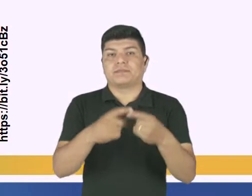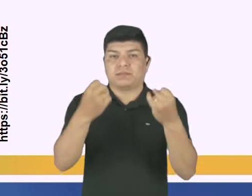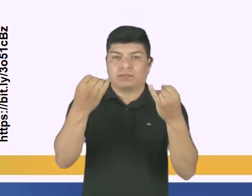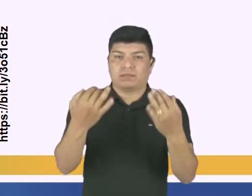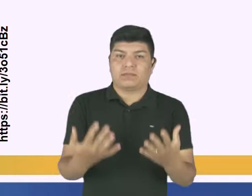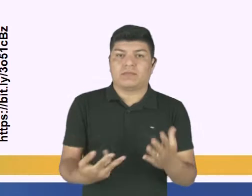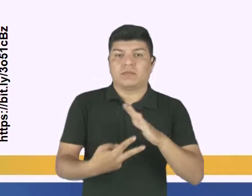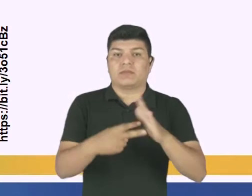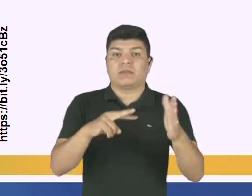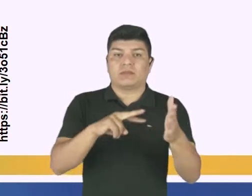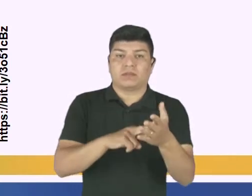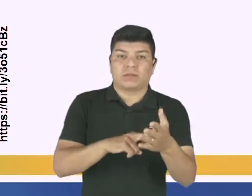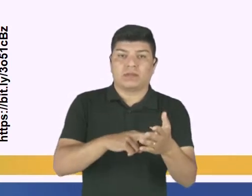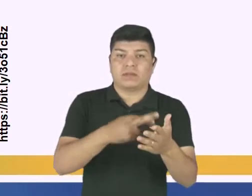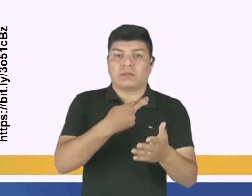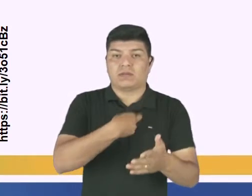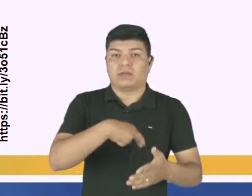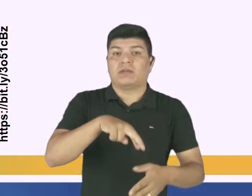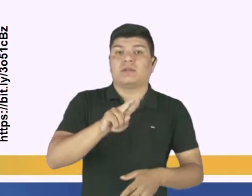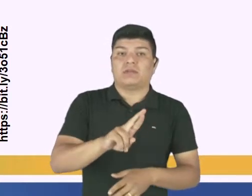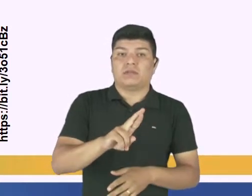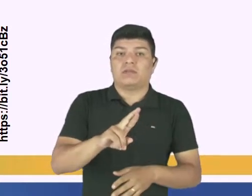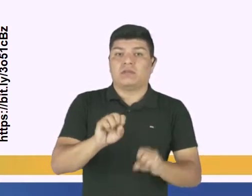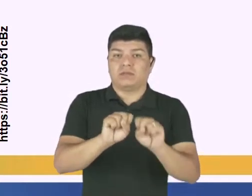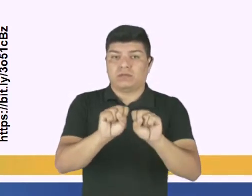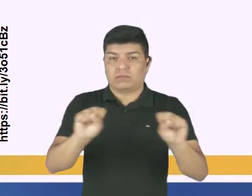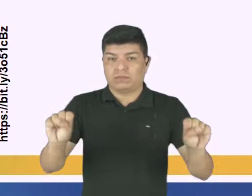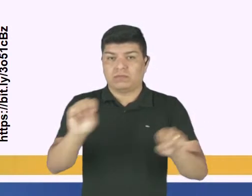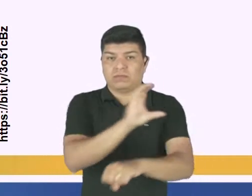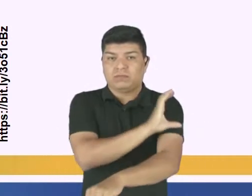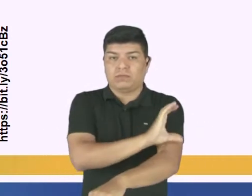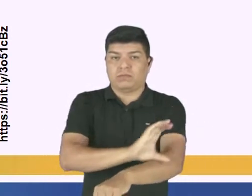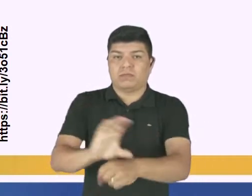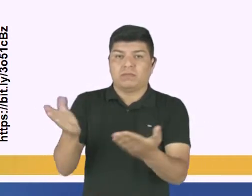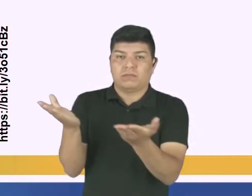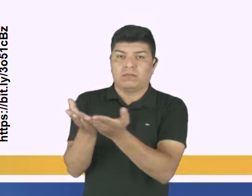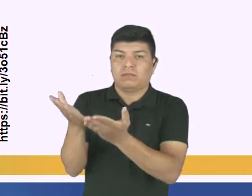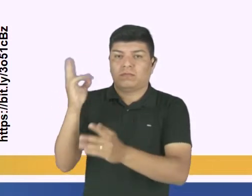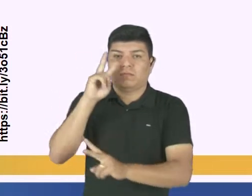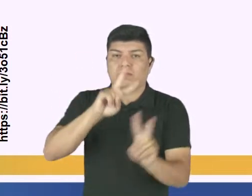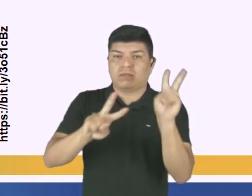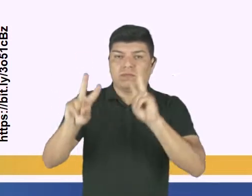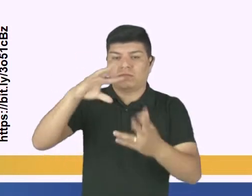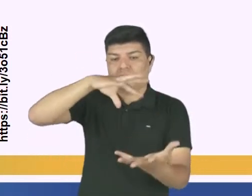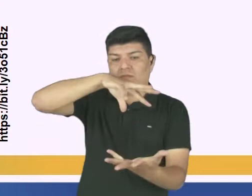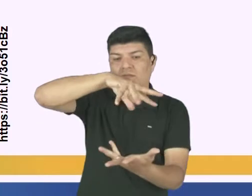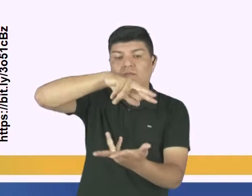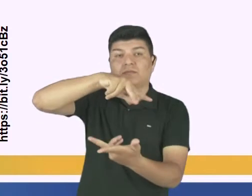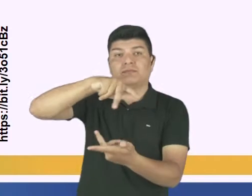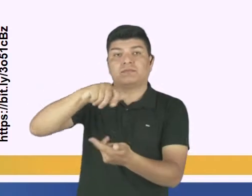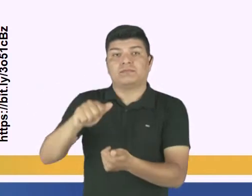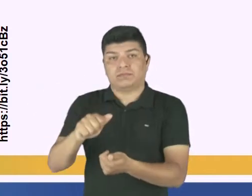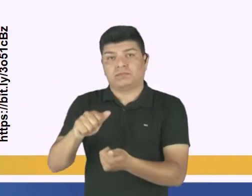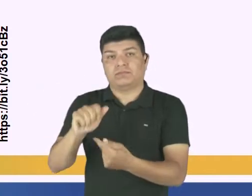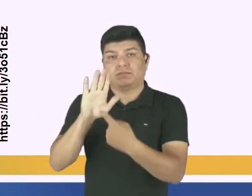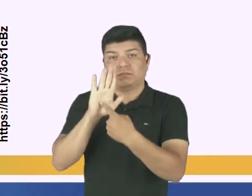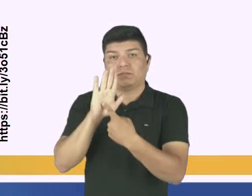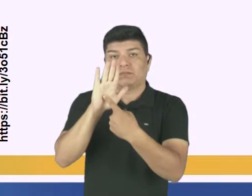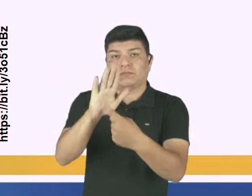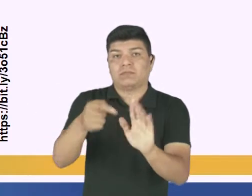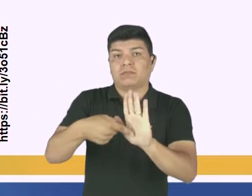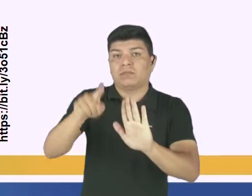de religião, o sistema cultural de crença e visão do mundo, que por meio de símbolos,